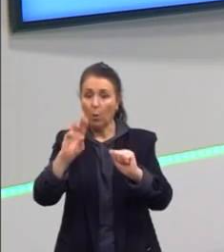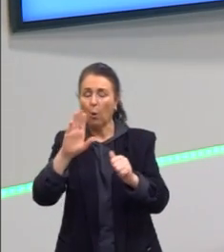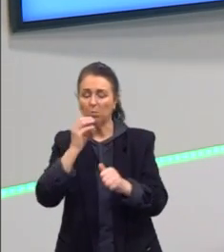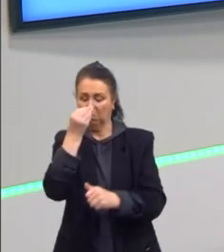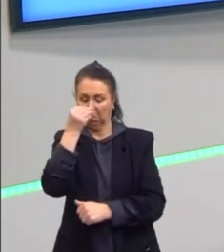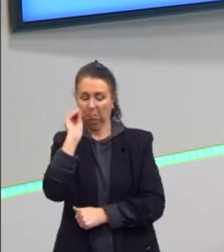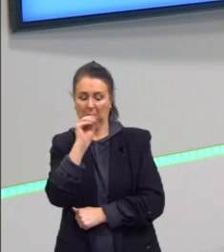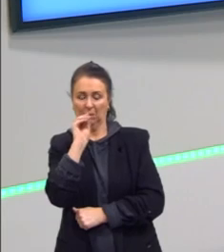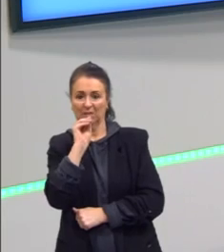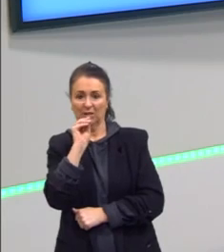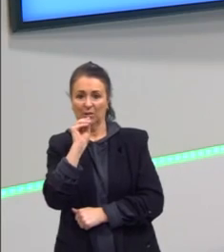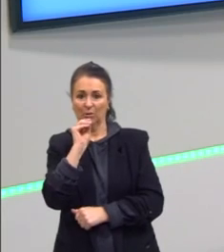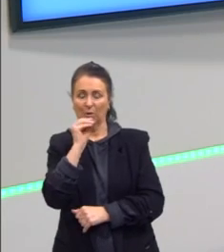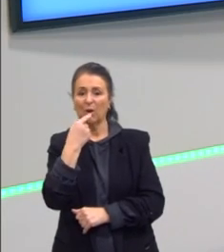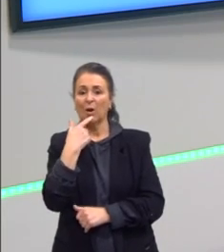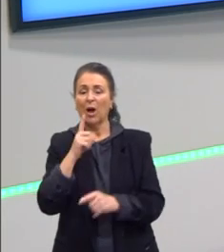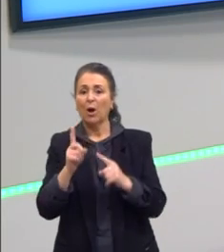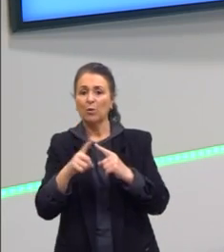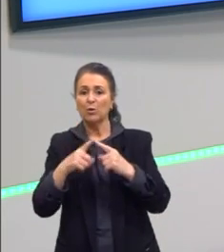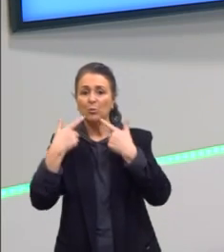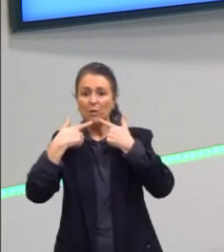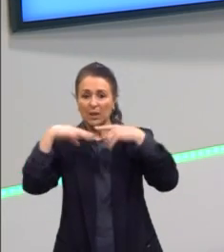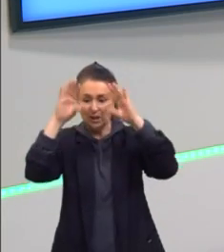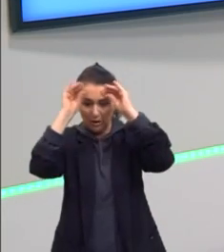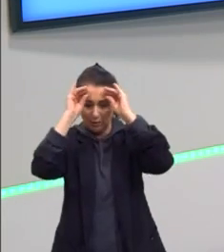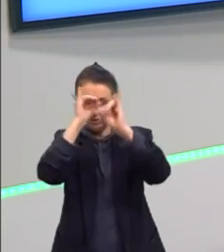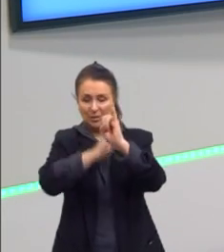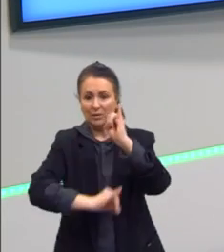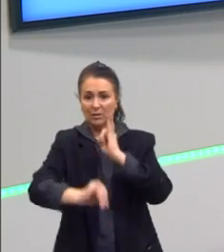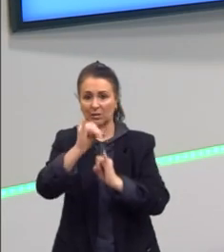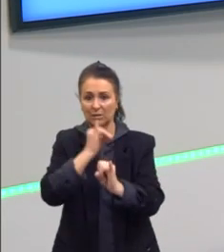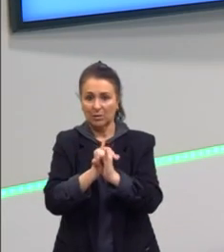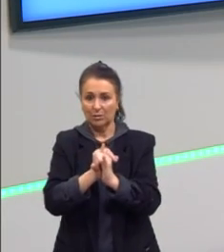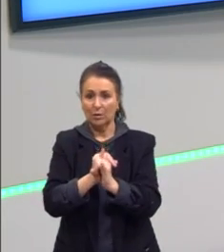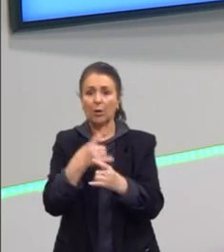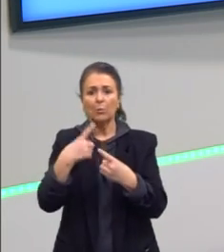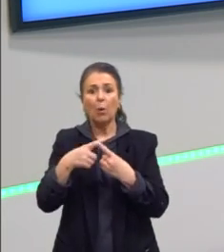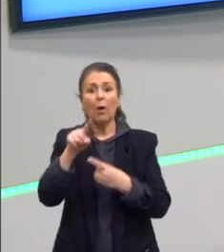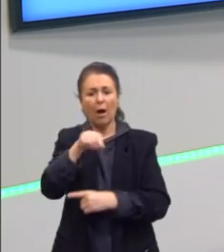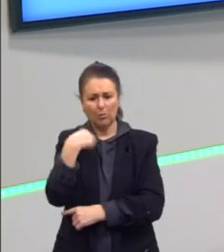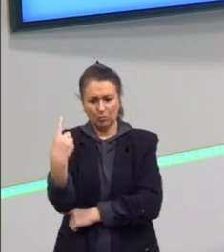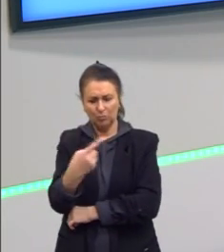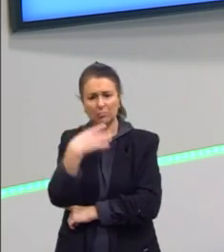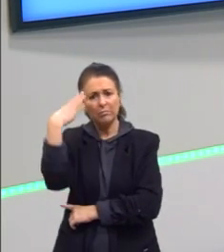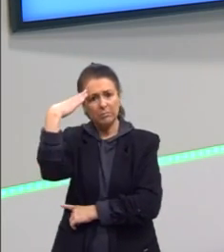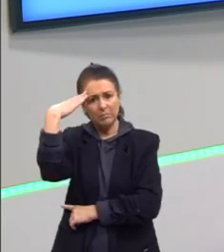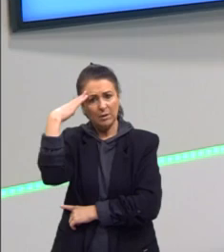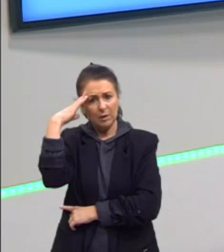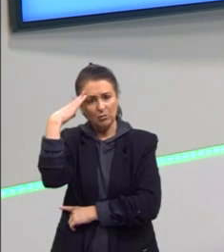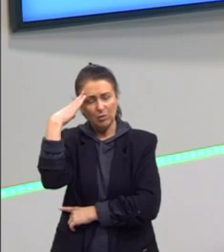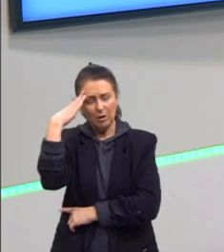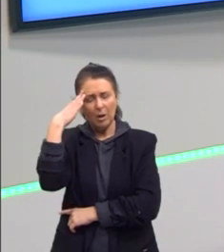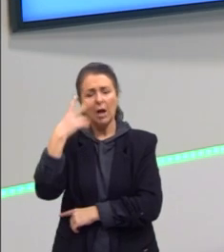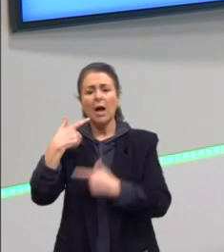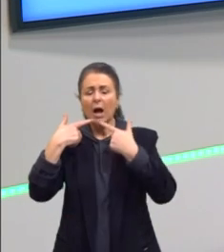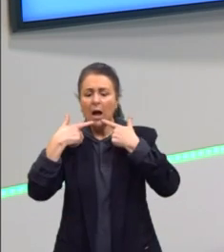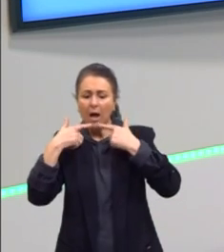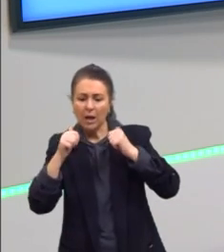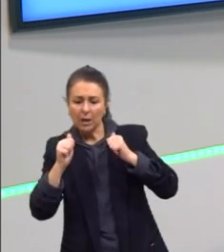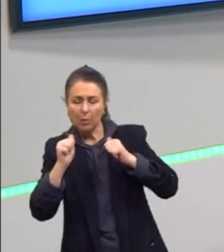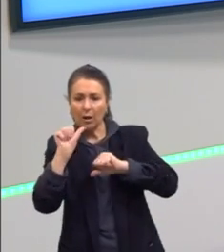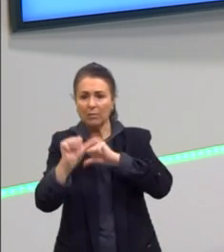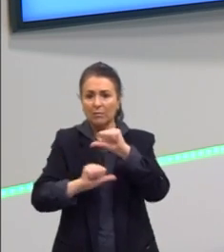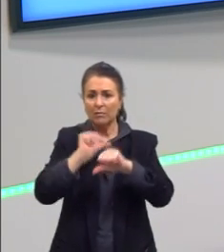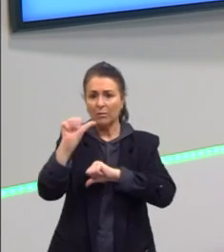Porque a gente entende, como a gente viu nas aulas anteriores, que a língua vai mudando através do tempo.